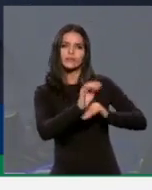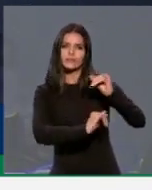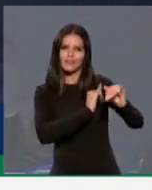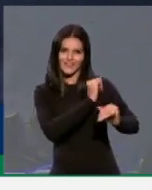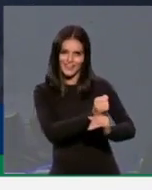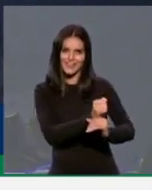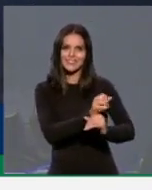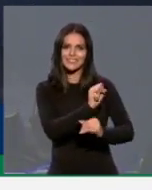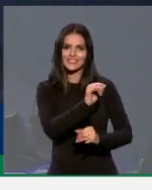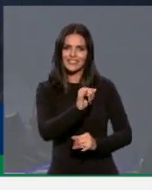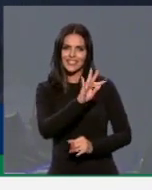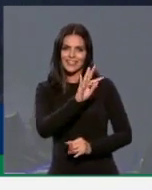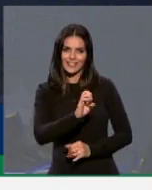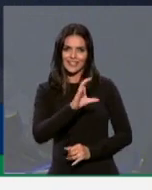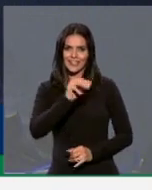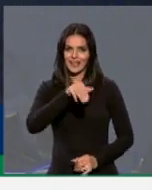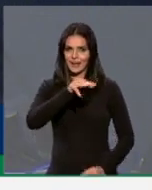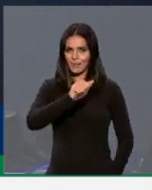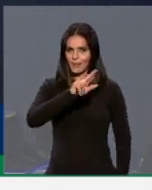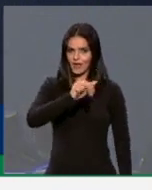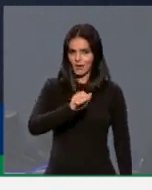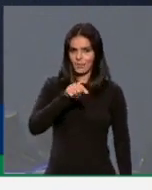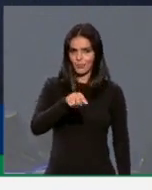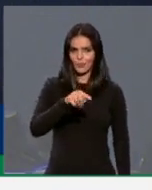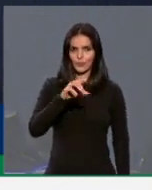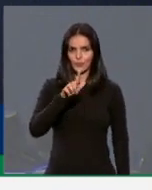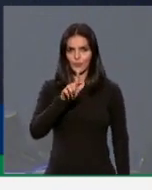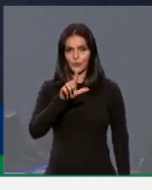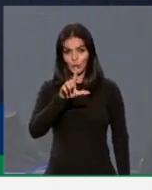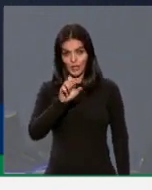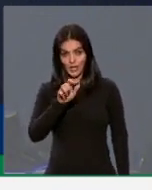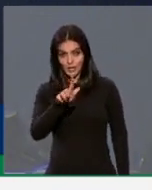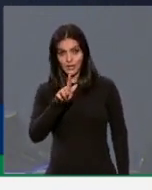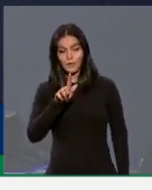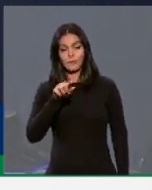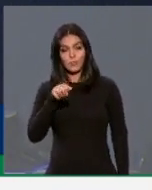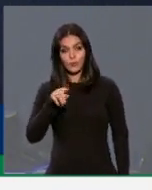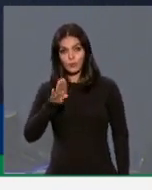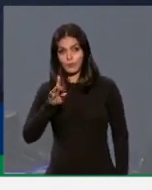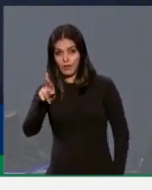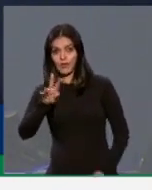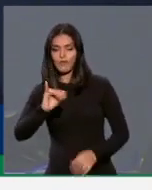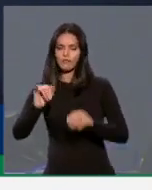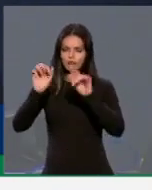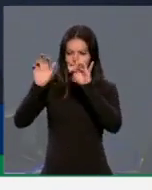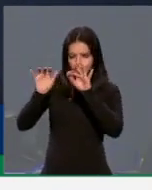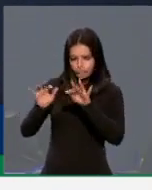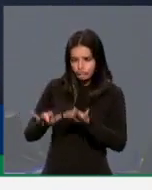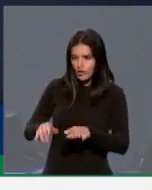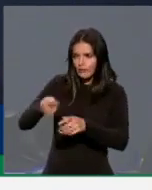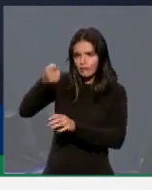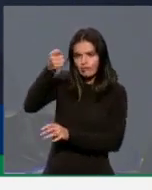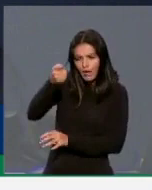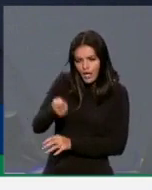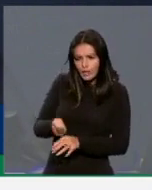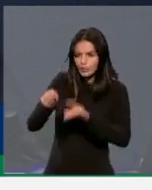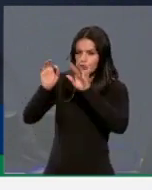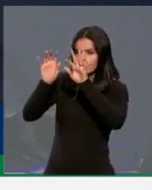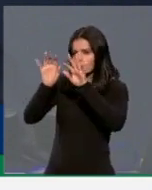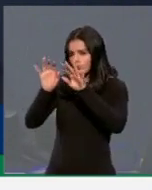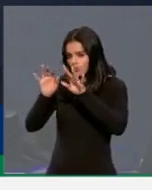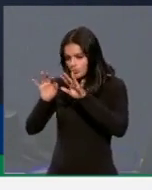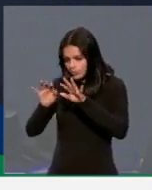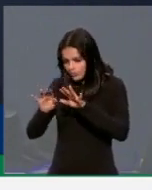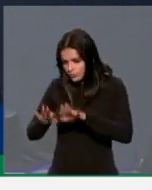site, aqui no camara.leg.br, você vai direto na medida provisória, dá para acompanhar o texto dela, o texto da relatora, deputada